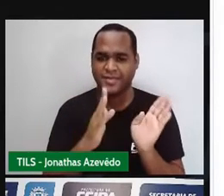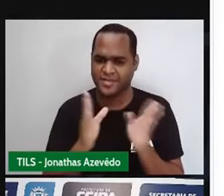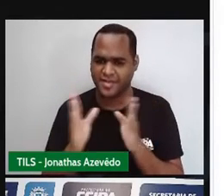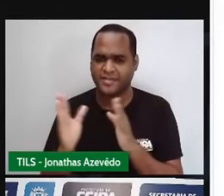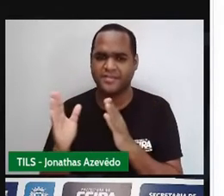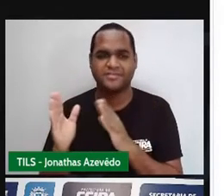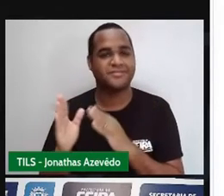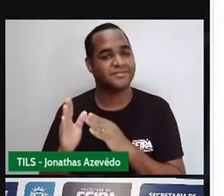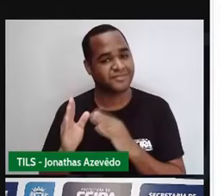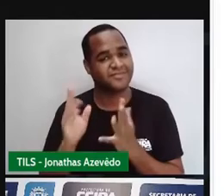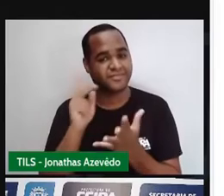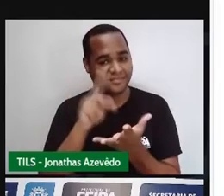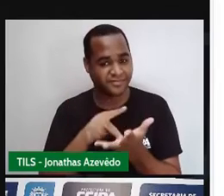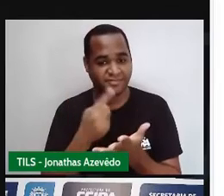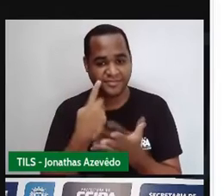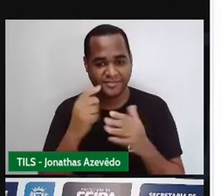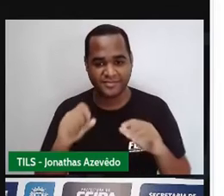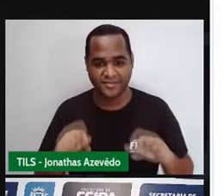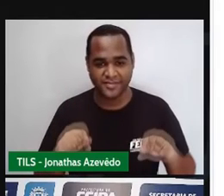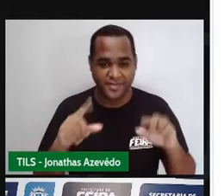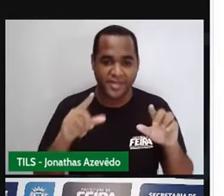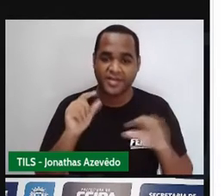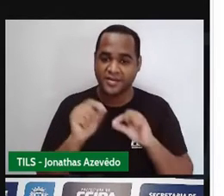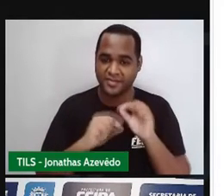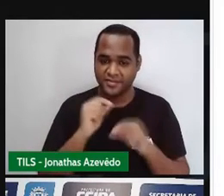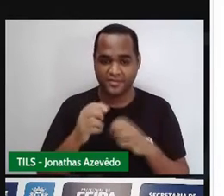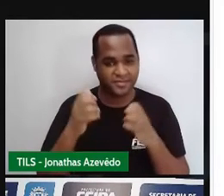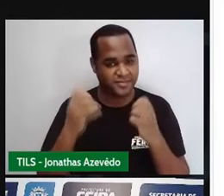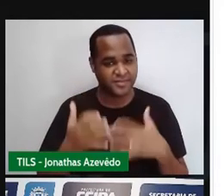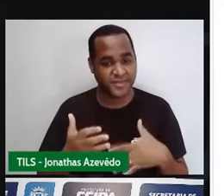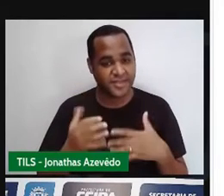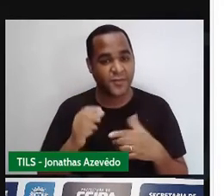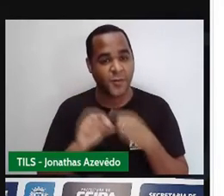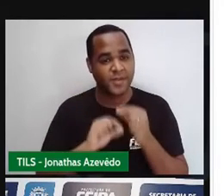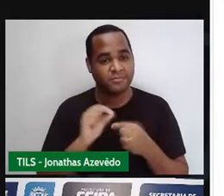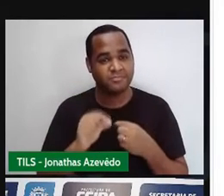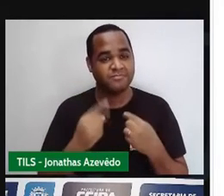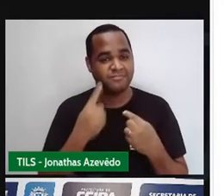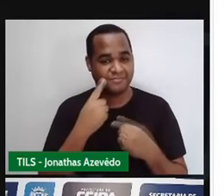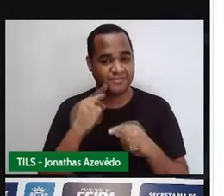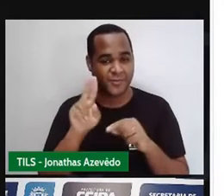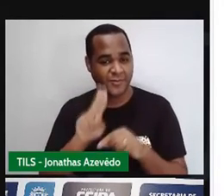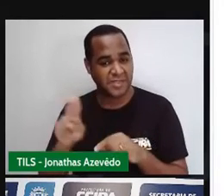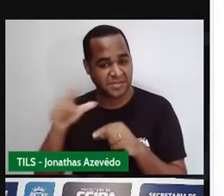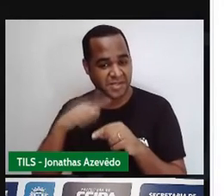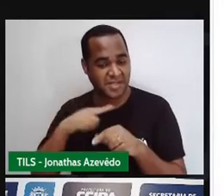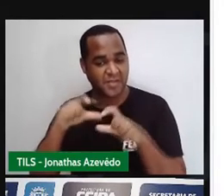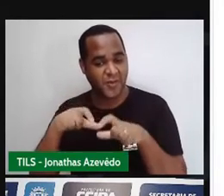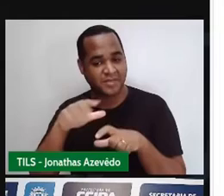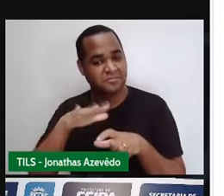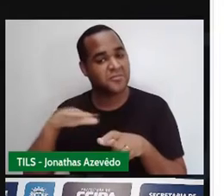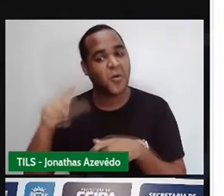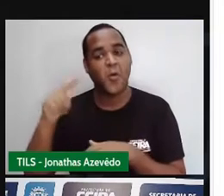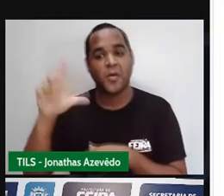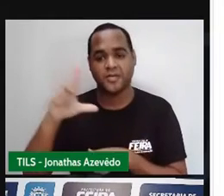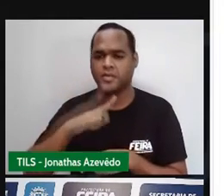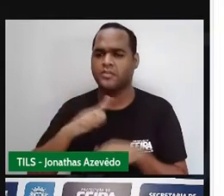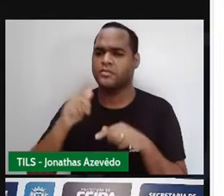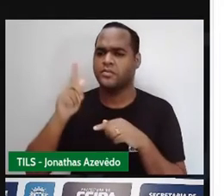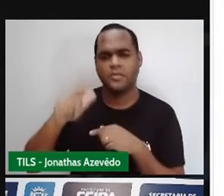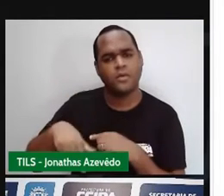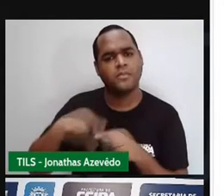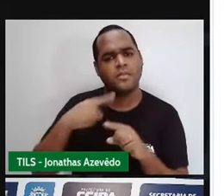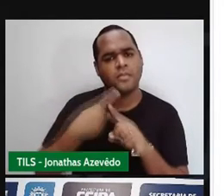né? Essa tela aí foi usada, sim, em outra aula, né? Mas, por que ela está aqui de novo?